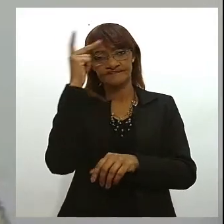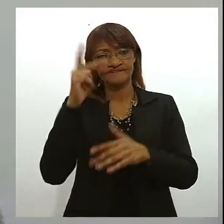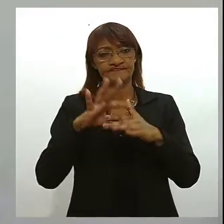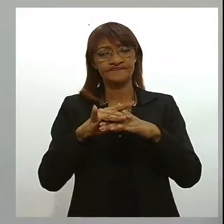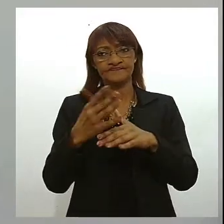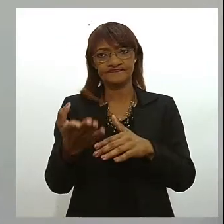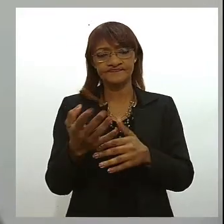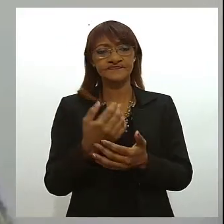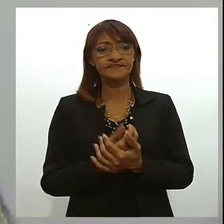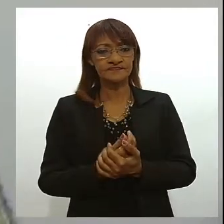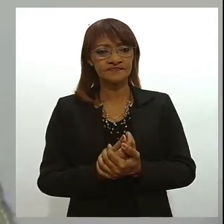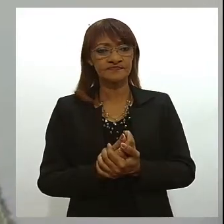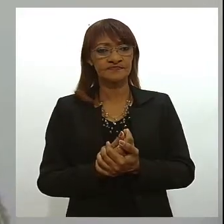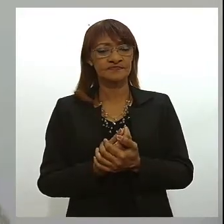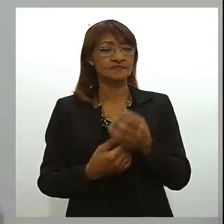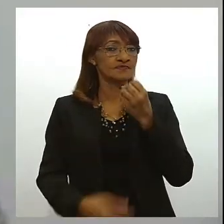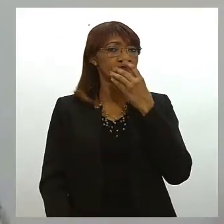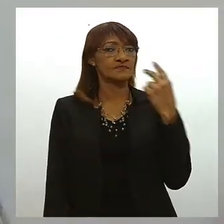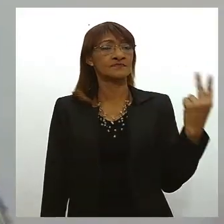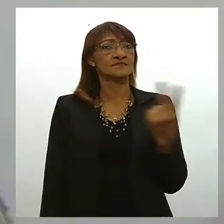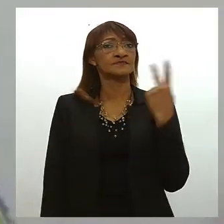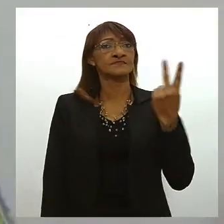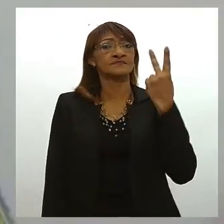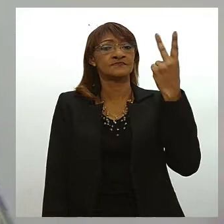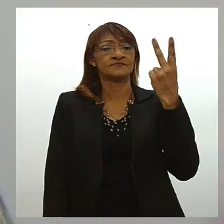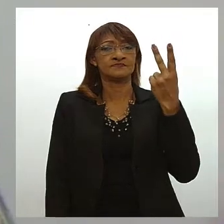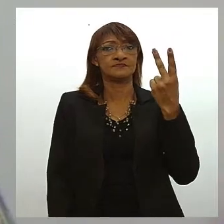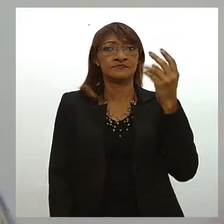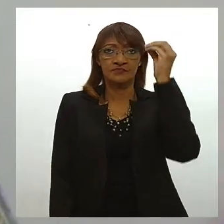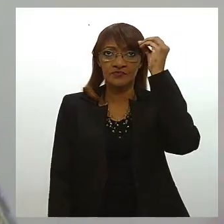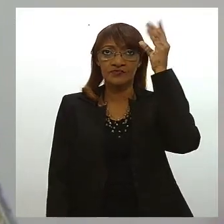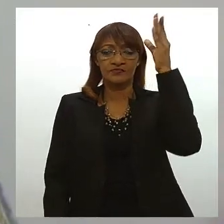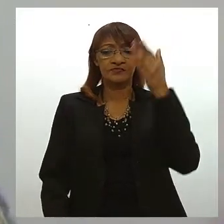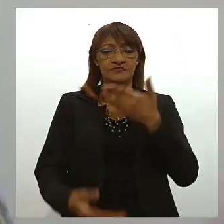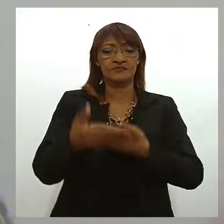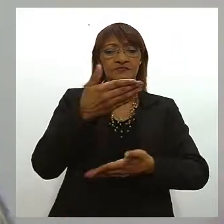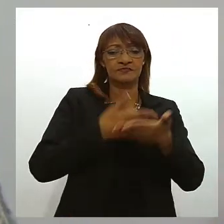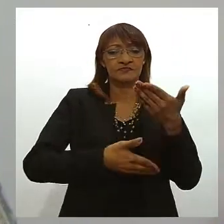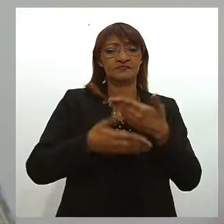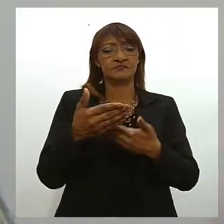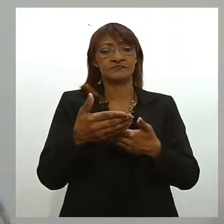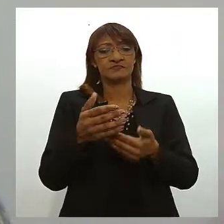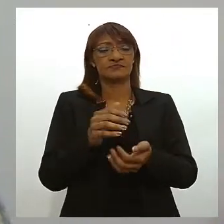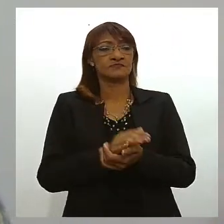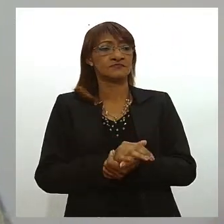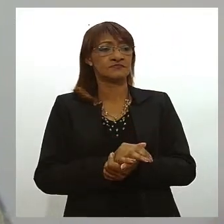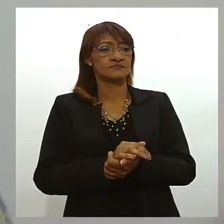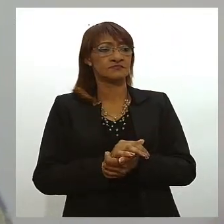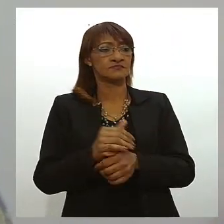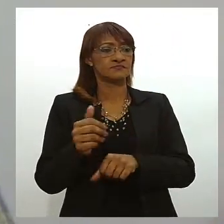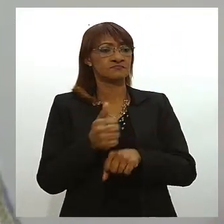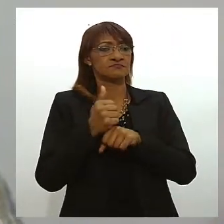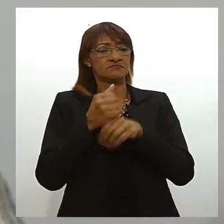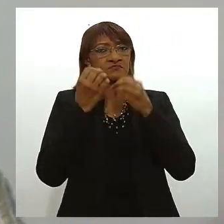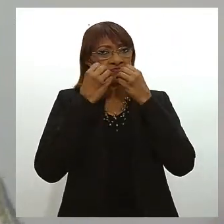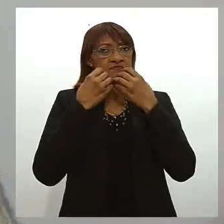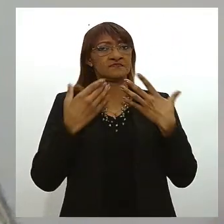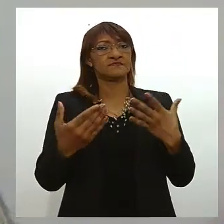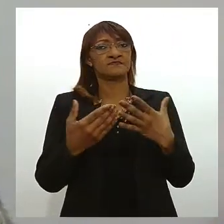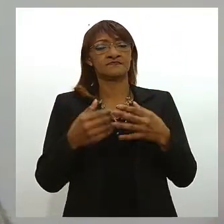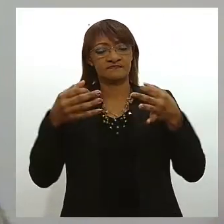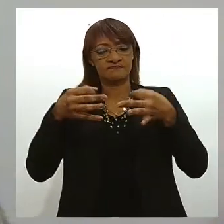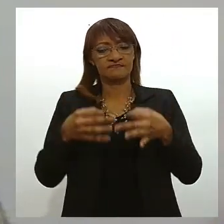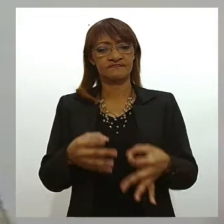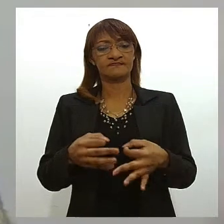serviço. Então, eu acho que vai ser de grande relevância essa troca de conhecimento entre um hospital tão qualificado, tão estruturado,